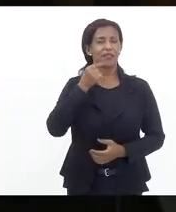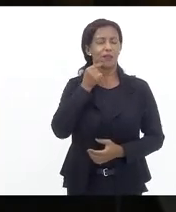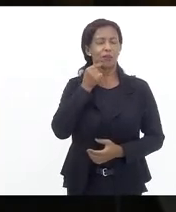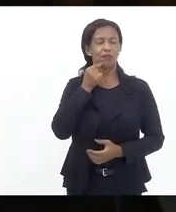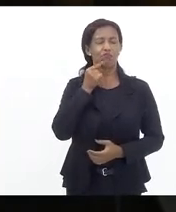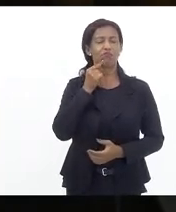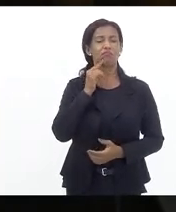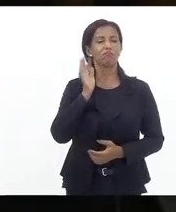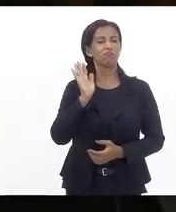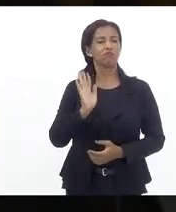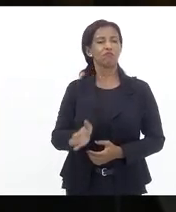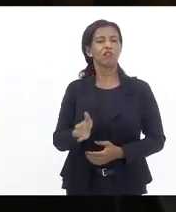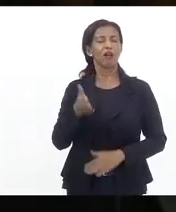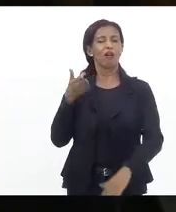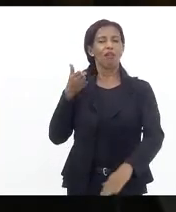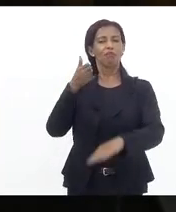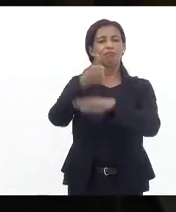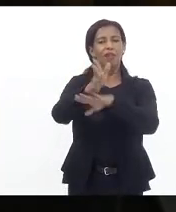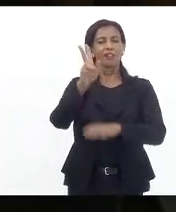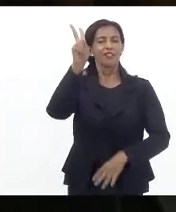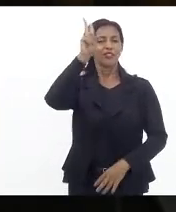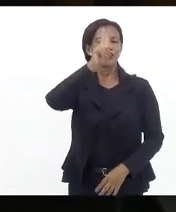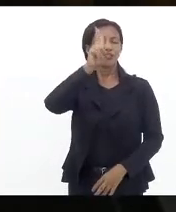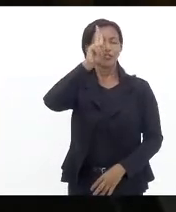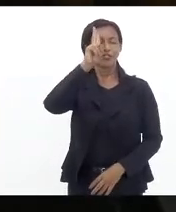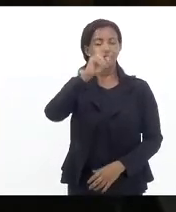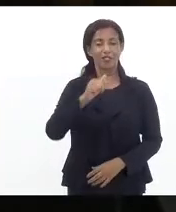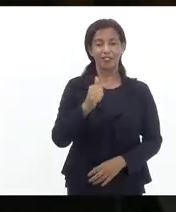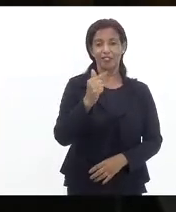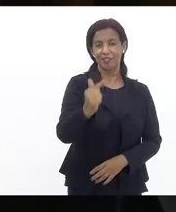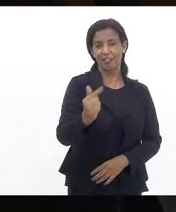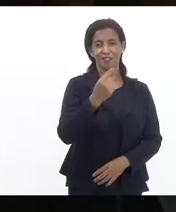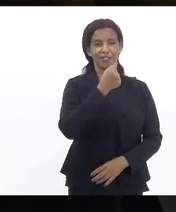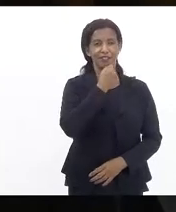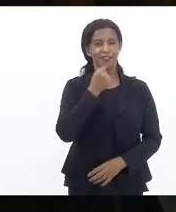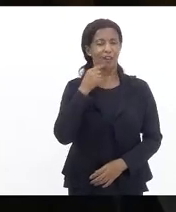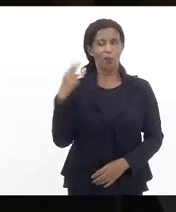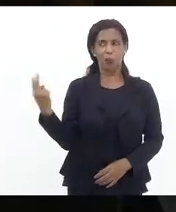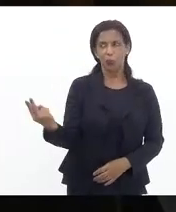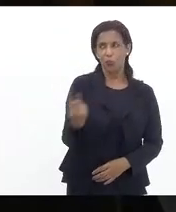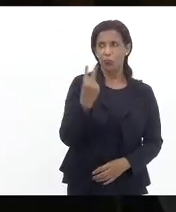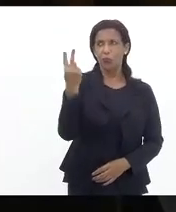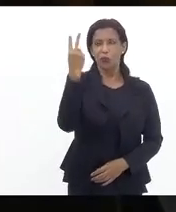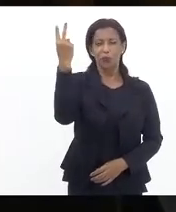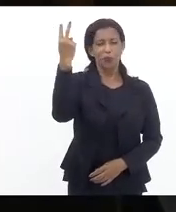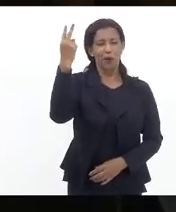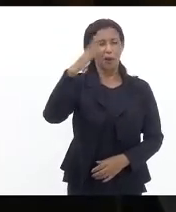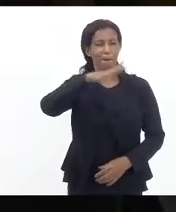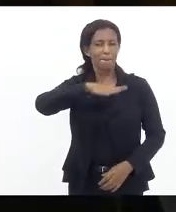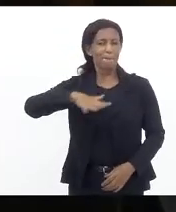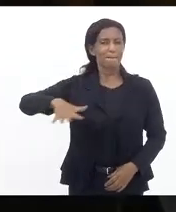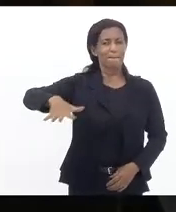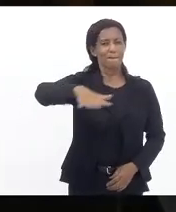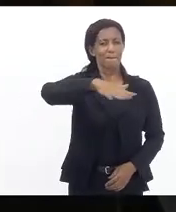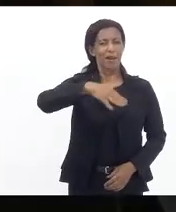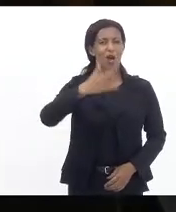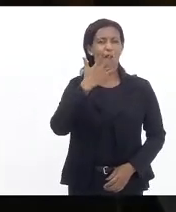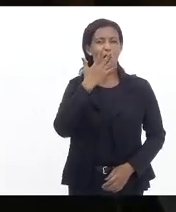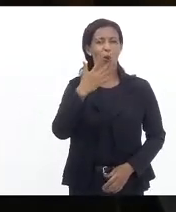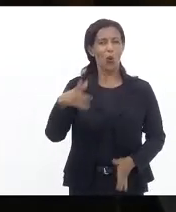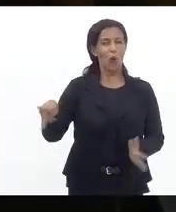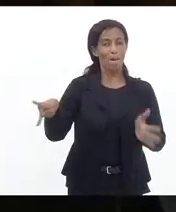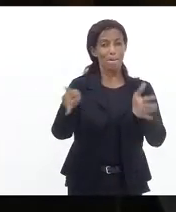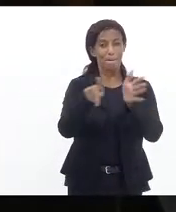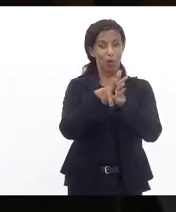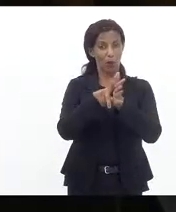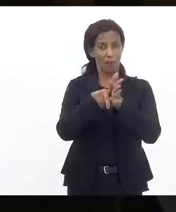setembro para entrar na história um 7 de setembro de valorização do pavilhão nacional das cores do nosso país e não do